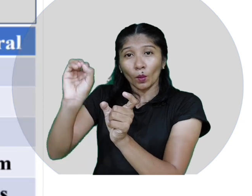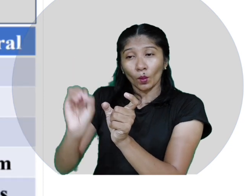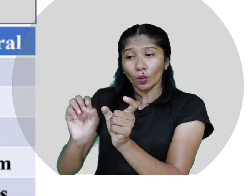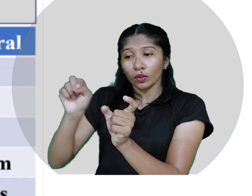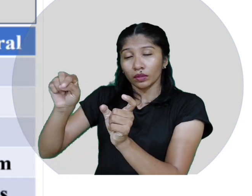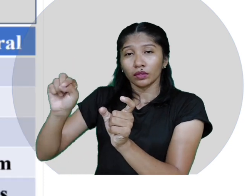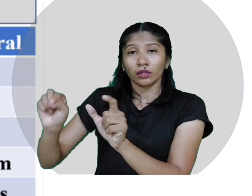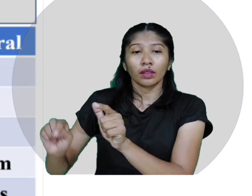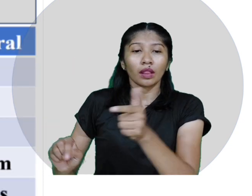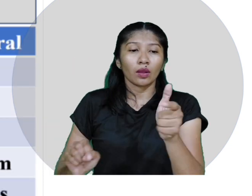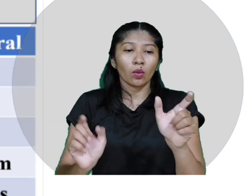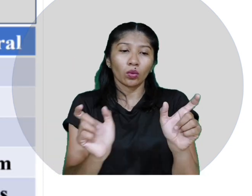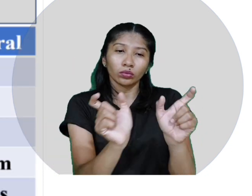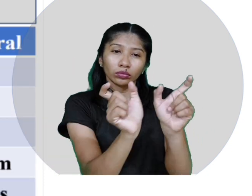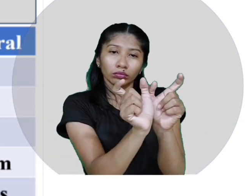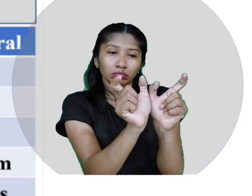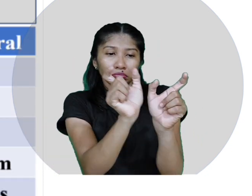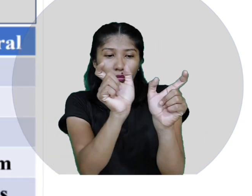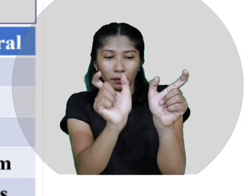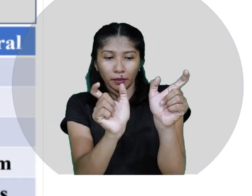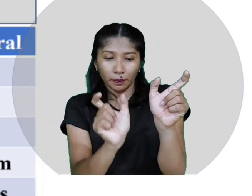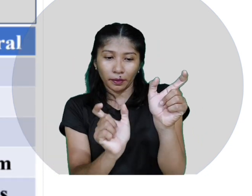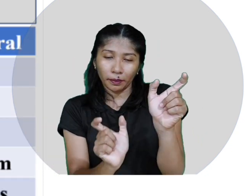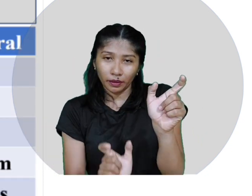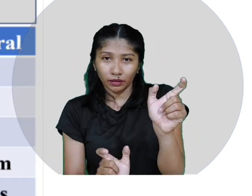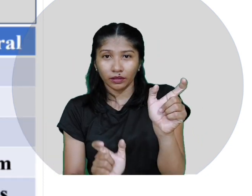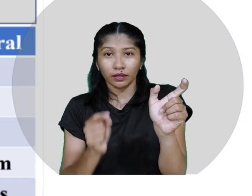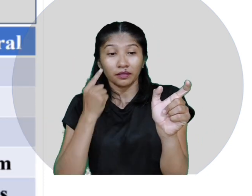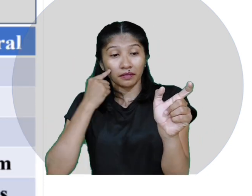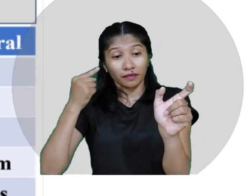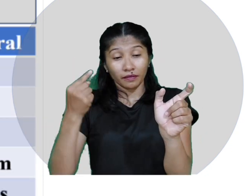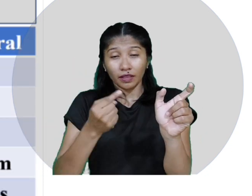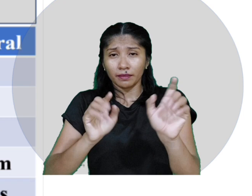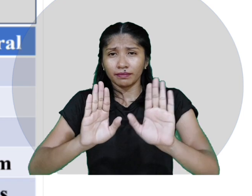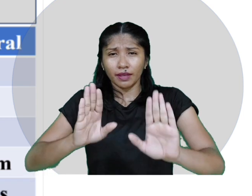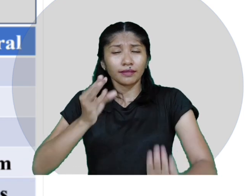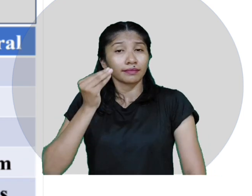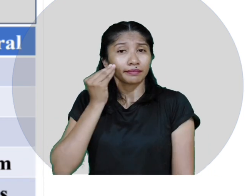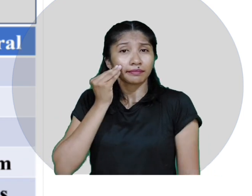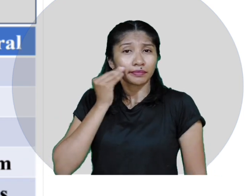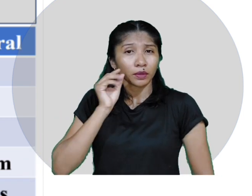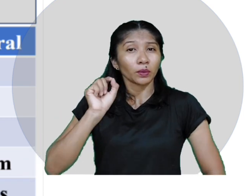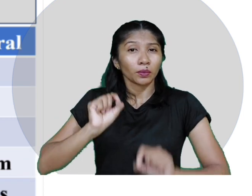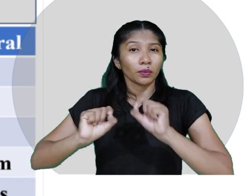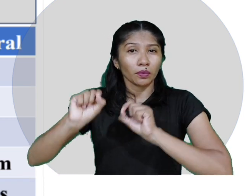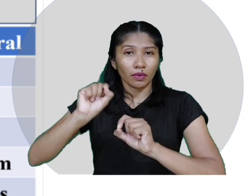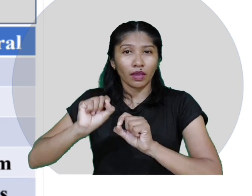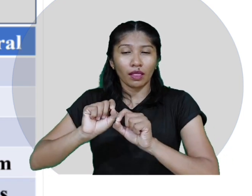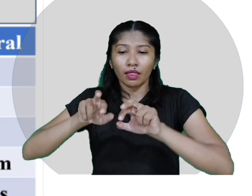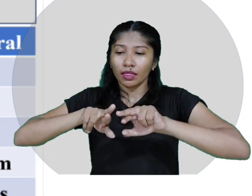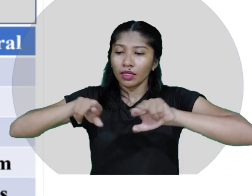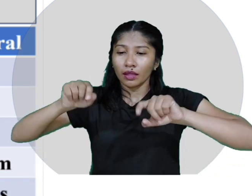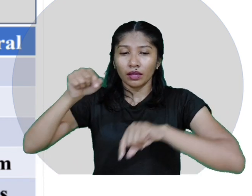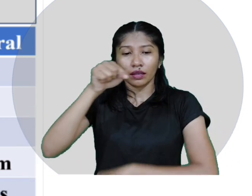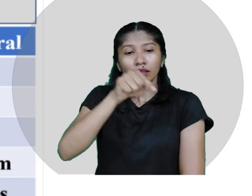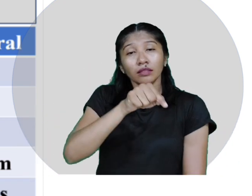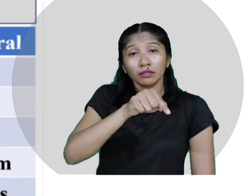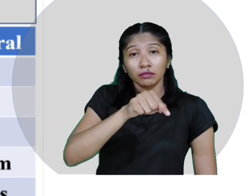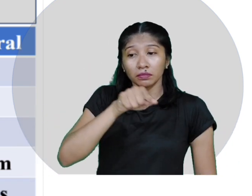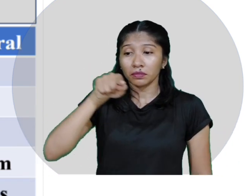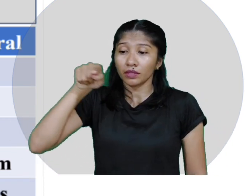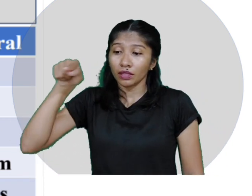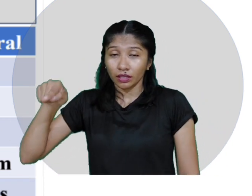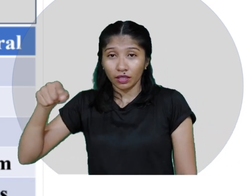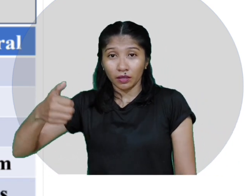este outro conjunto de desinências. Mas se observarmos bem, a diferença que encontraremos entre o